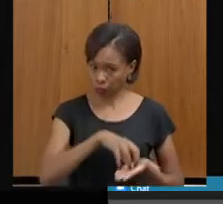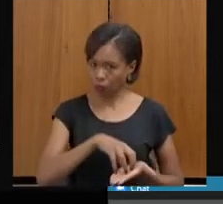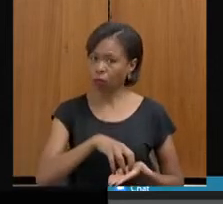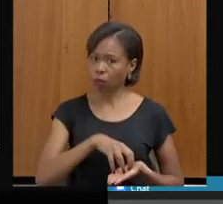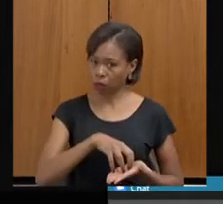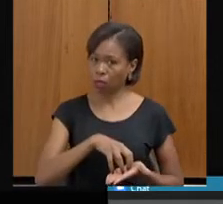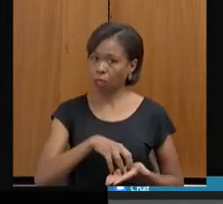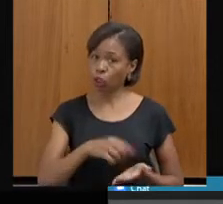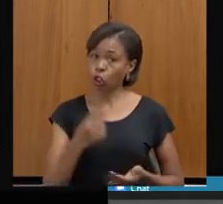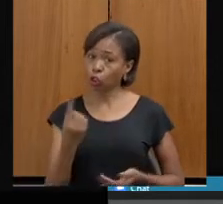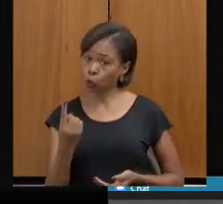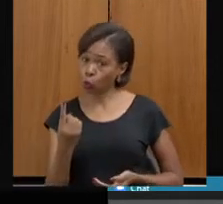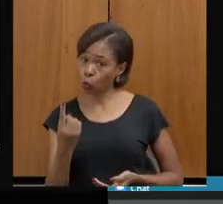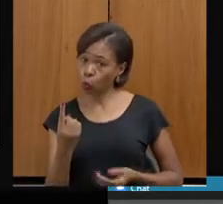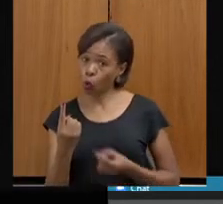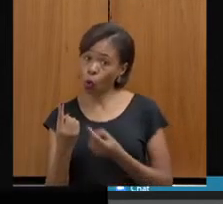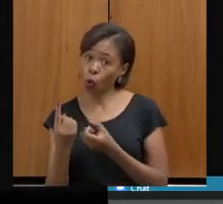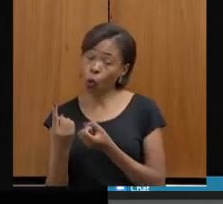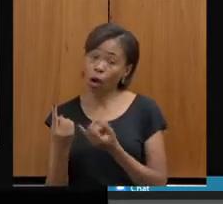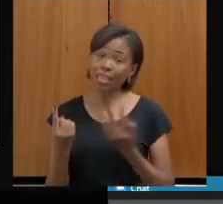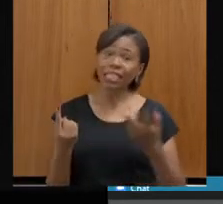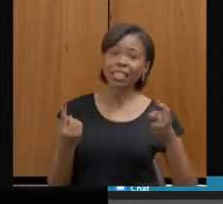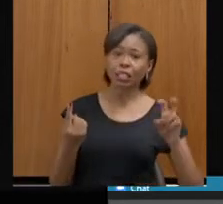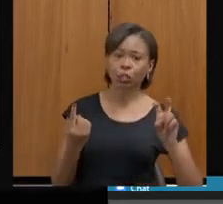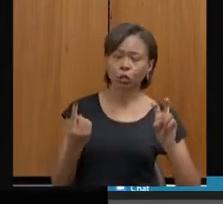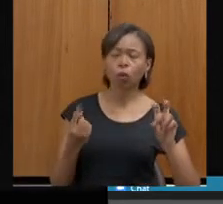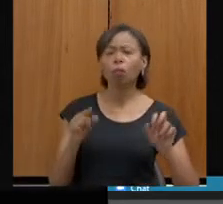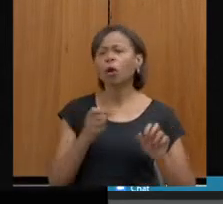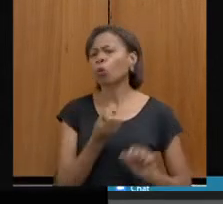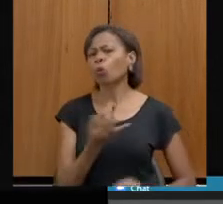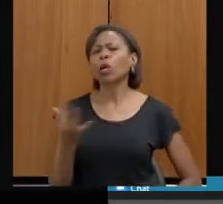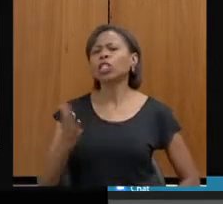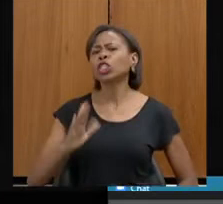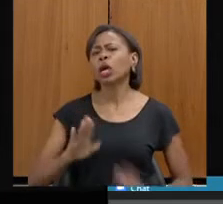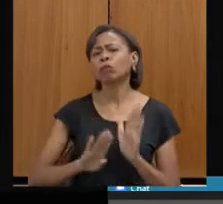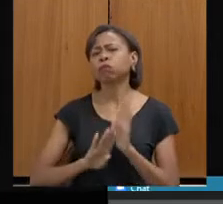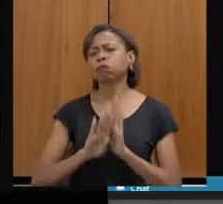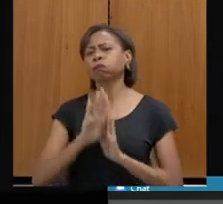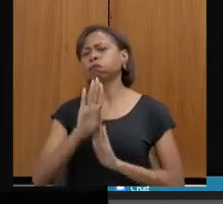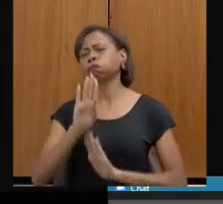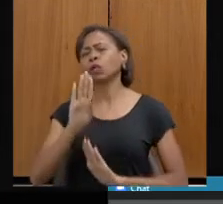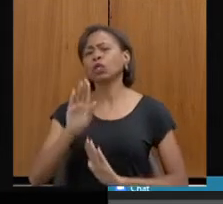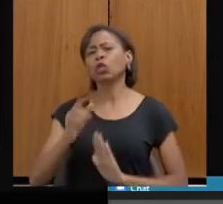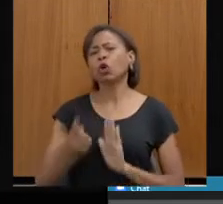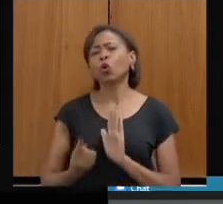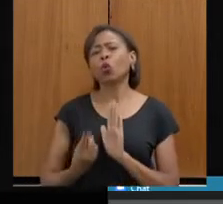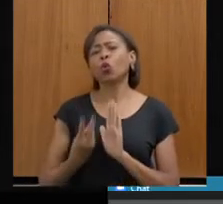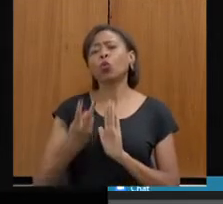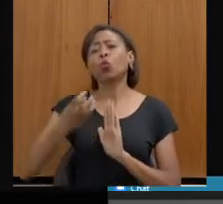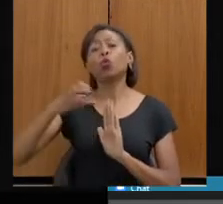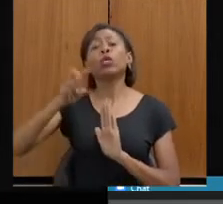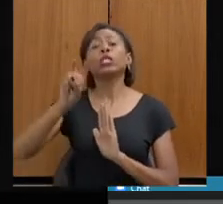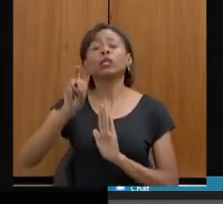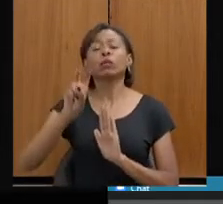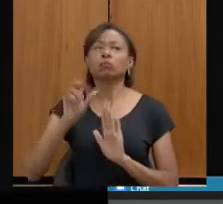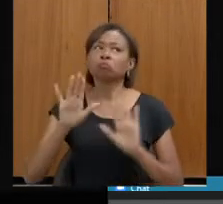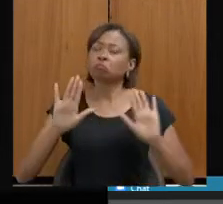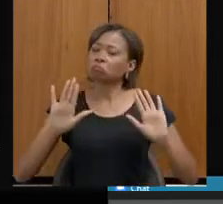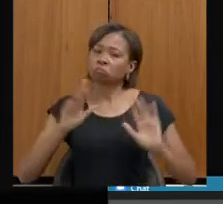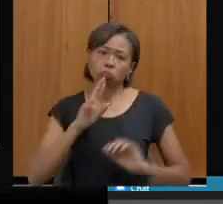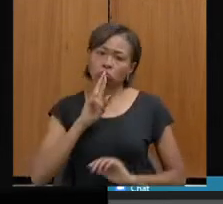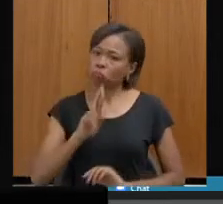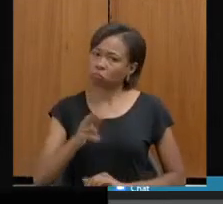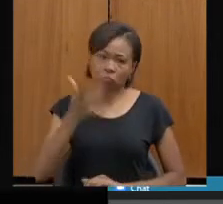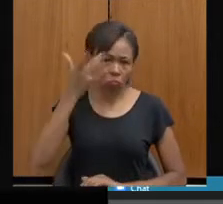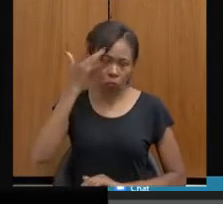A nossa... Você vai me perguntar, mas quantas já subiram ali de nível? Eu tenho... A gente ainda não tem como responder, porque o trabalho está